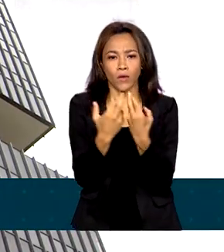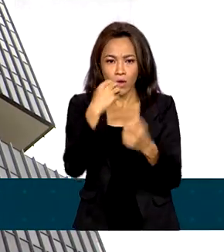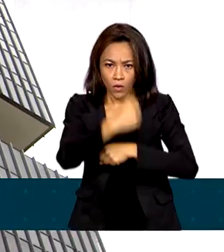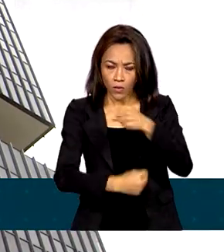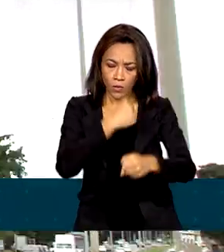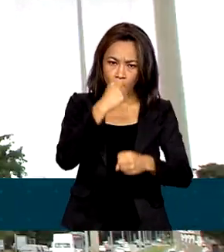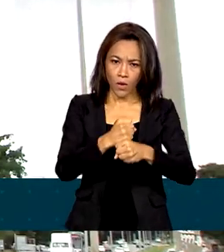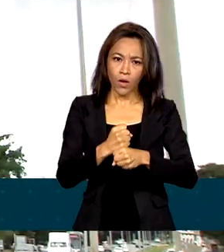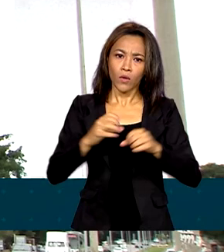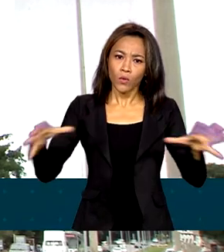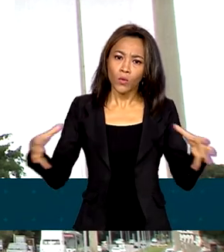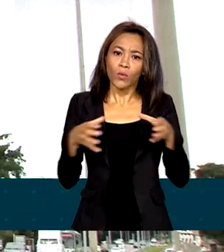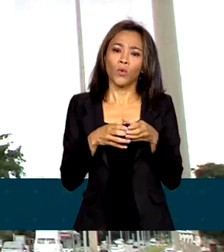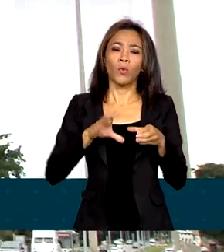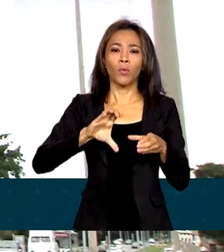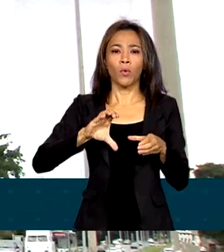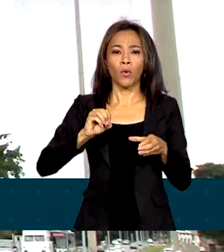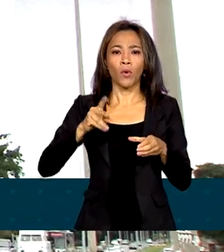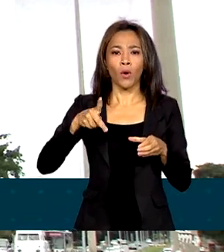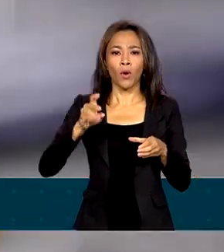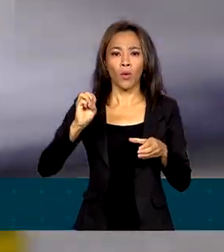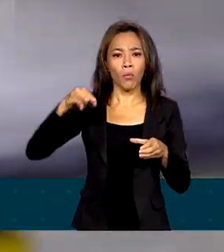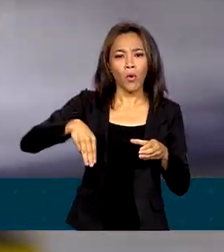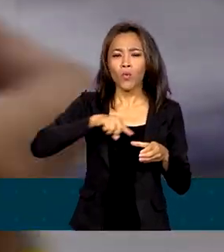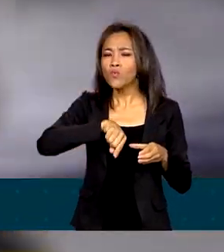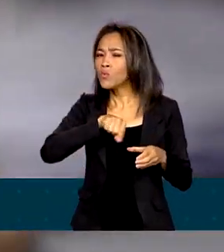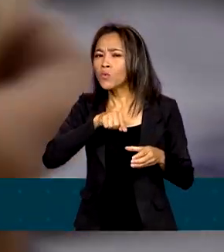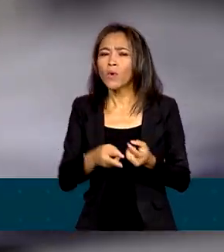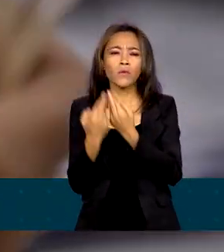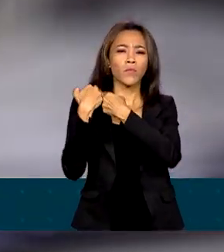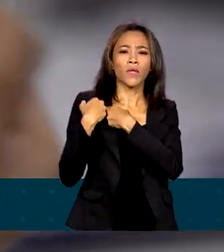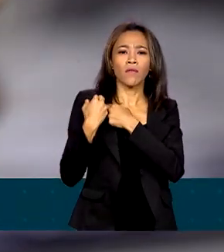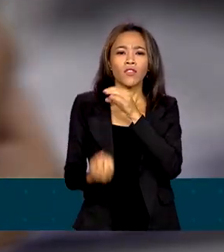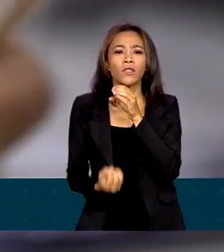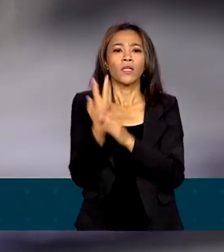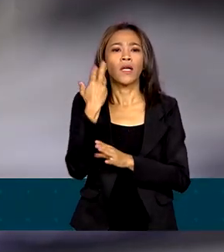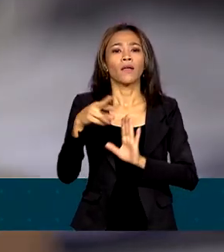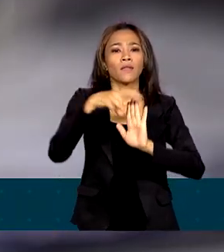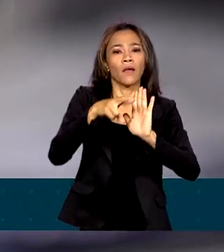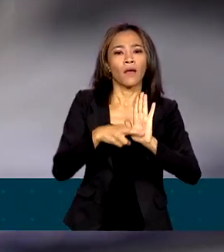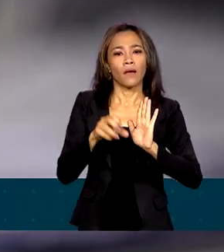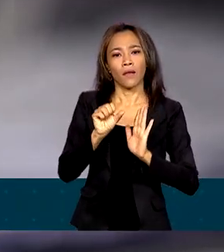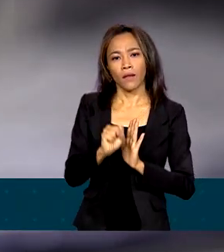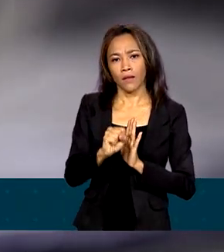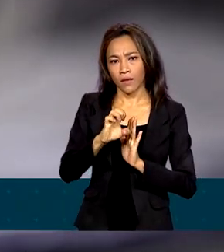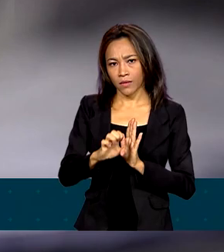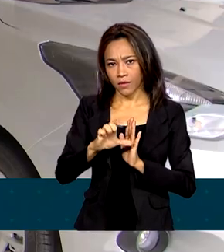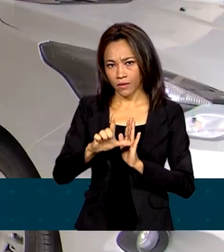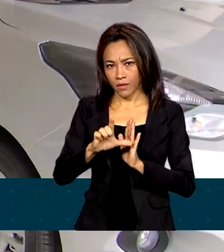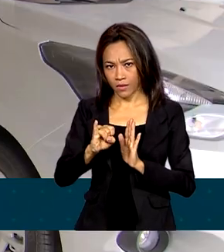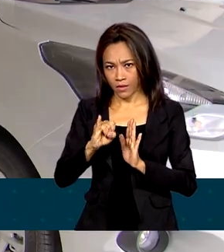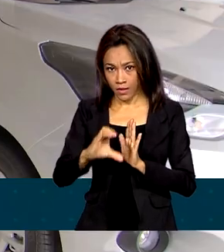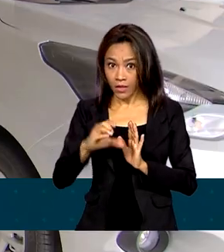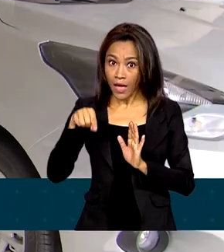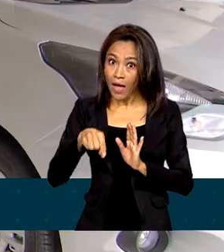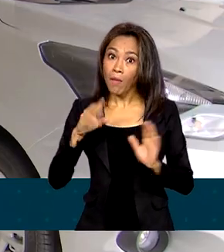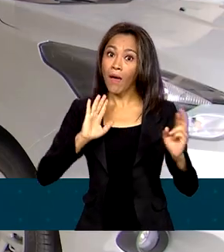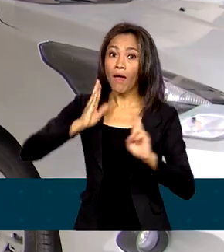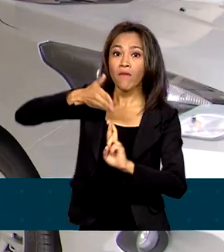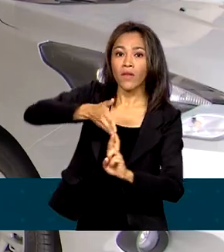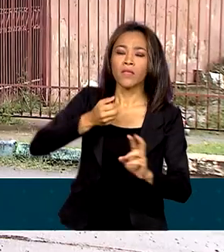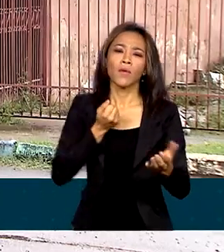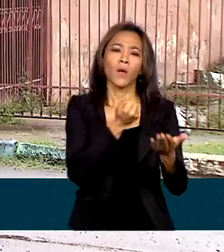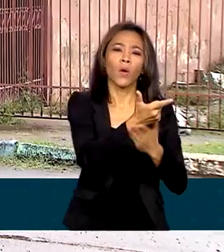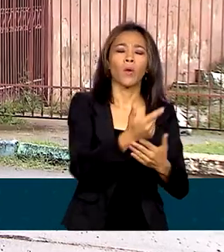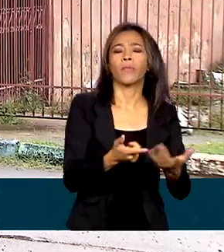Política Monetária que tem a responsabilidade de definir a Selic. A taxa serve de referência para financiamentos, como a compra